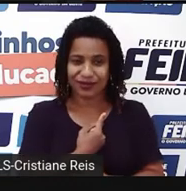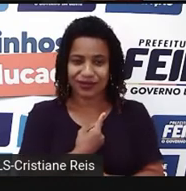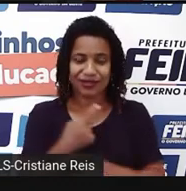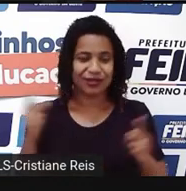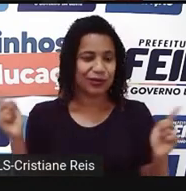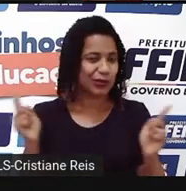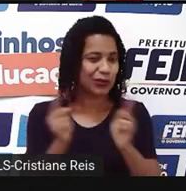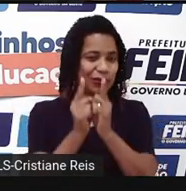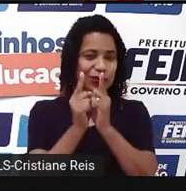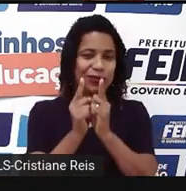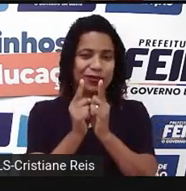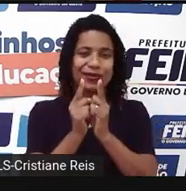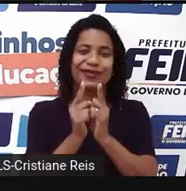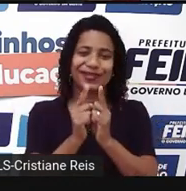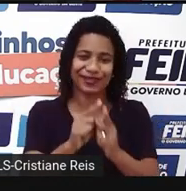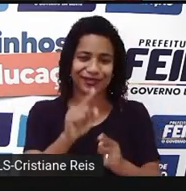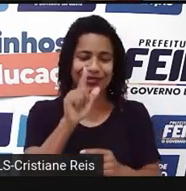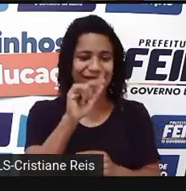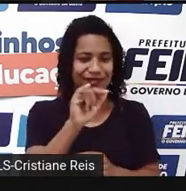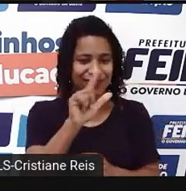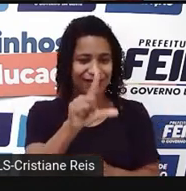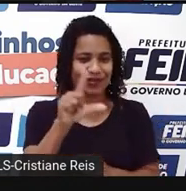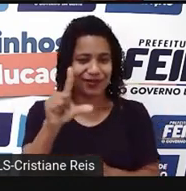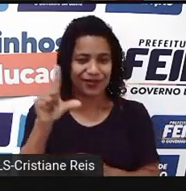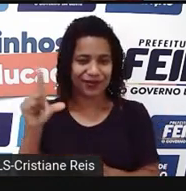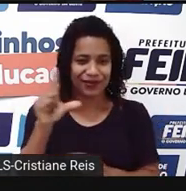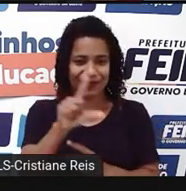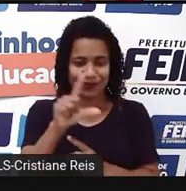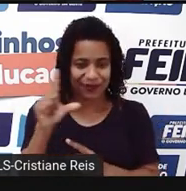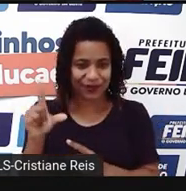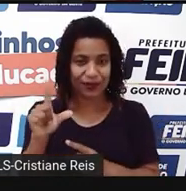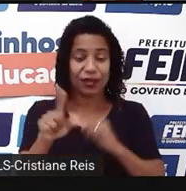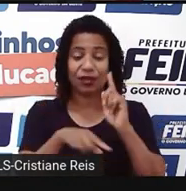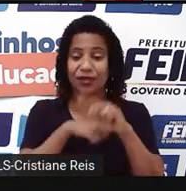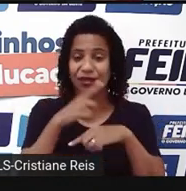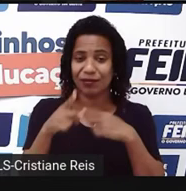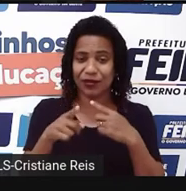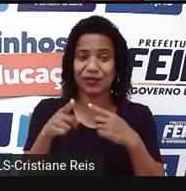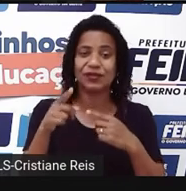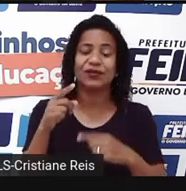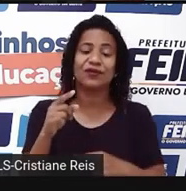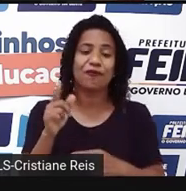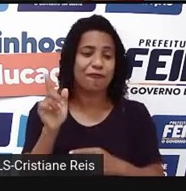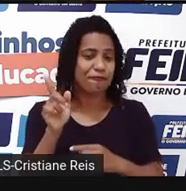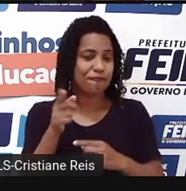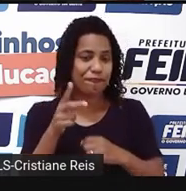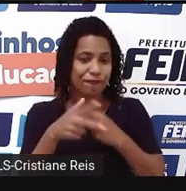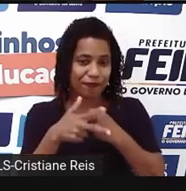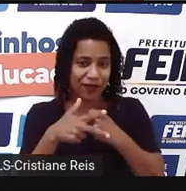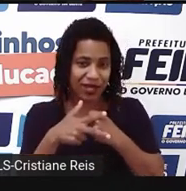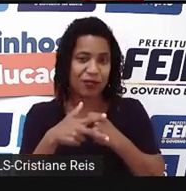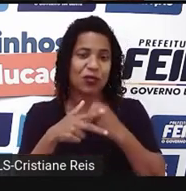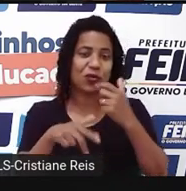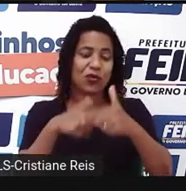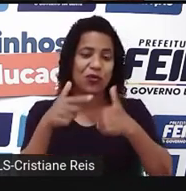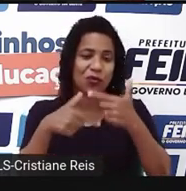forma contrata de will. Ok? Então, logo depois, nós teremos o verbo, o work, que é trabalhar,